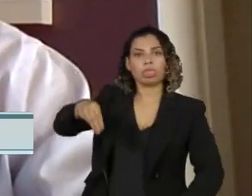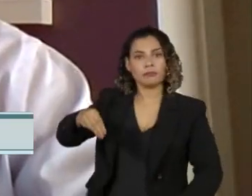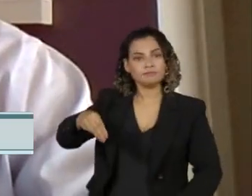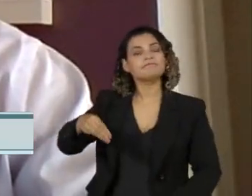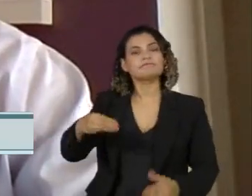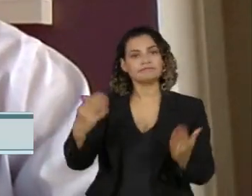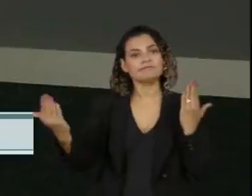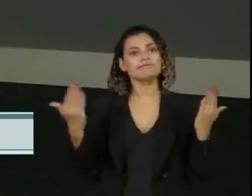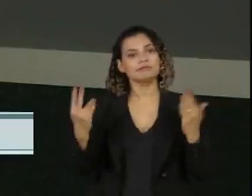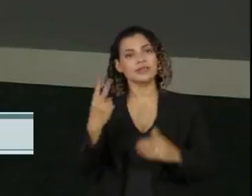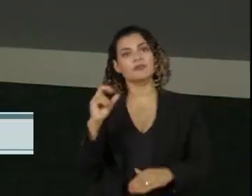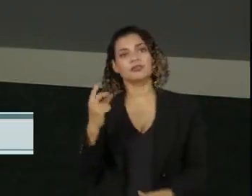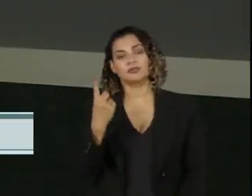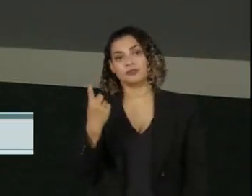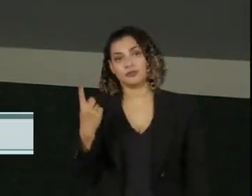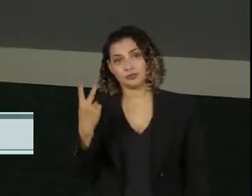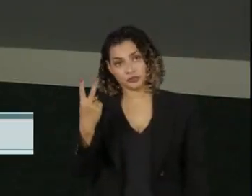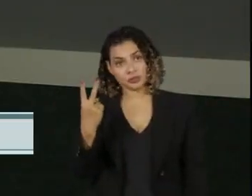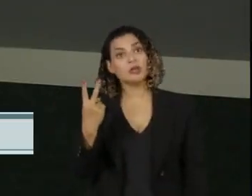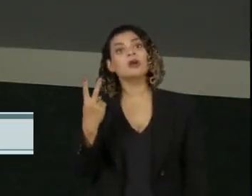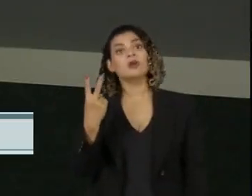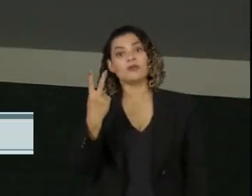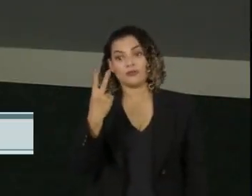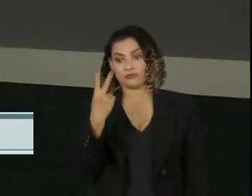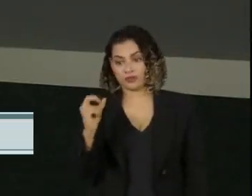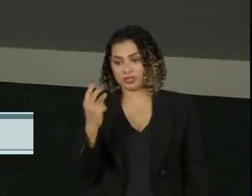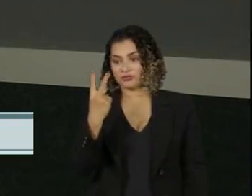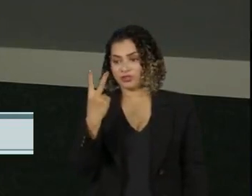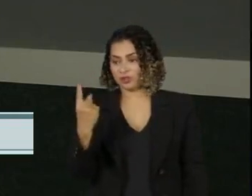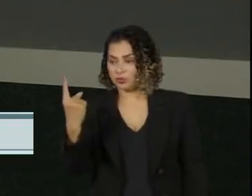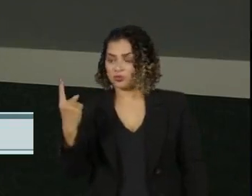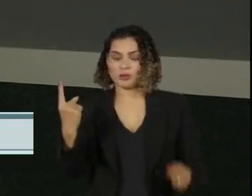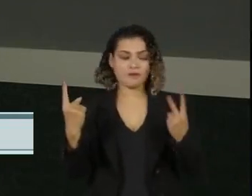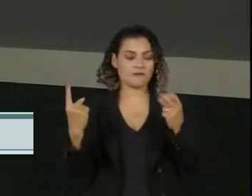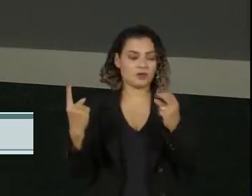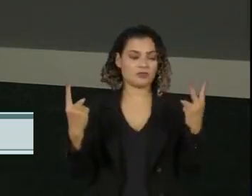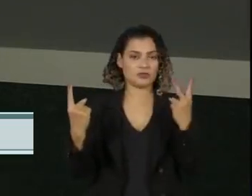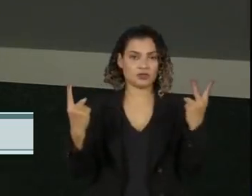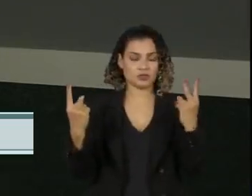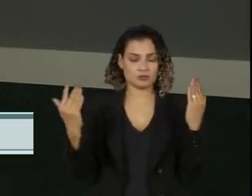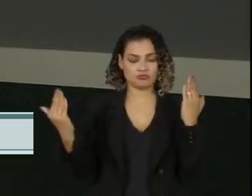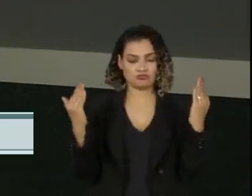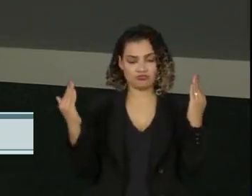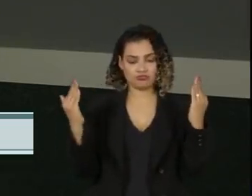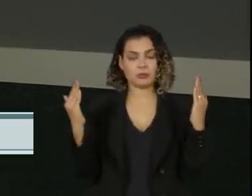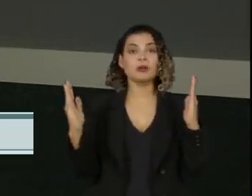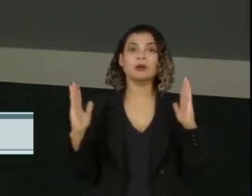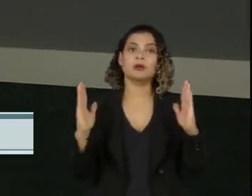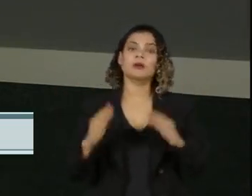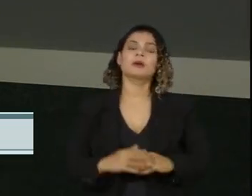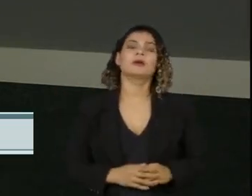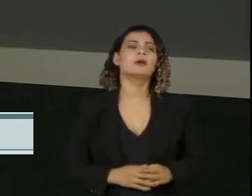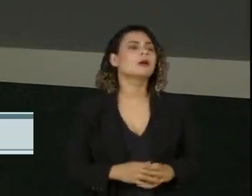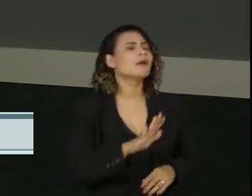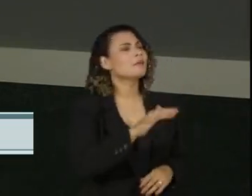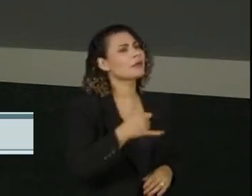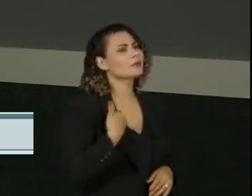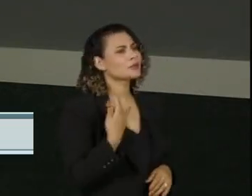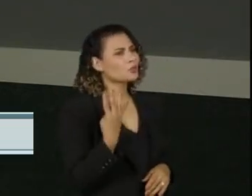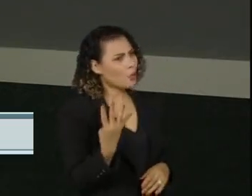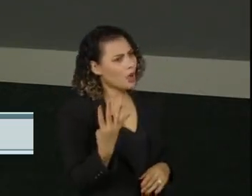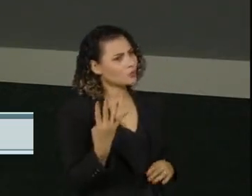Quando a gente fala na evasão de 4 a 17 anos, que também fica bem